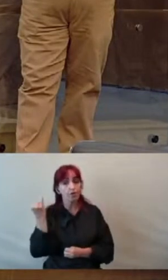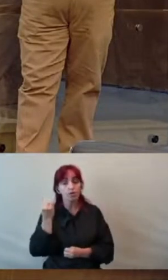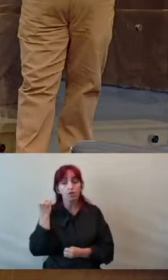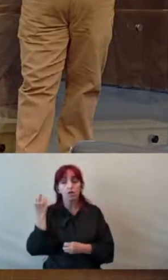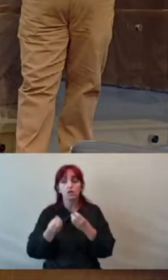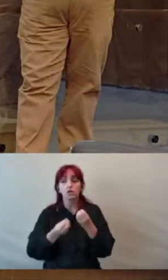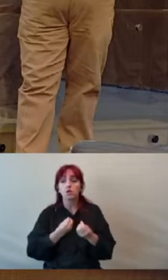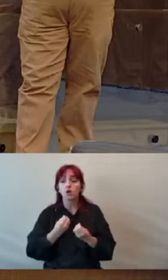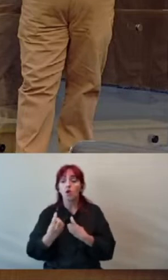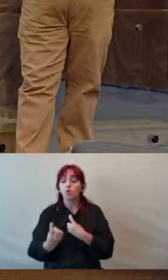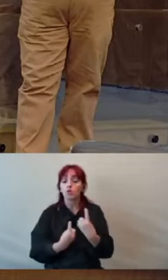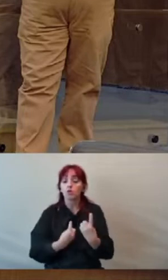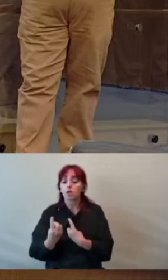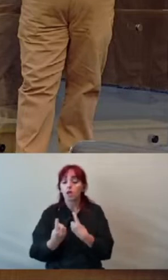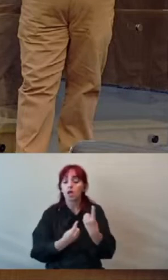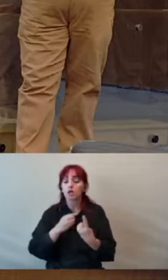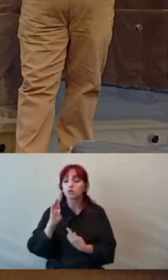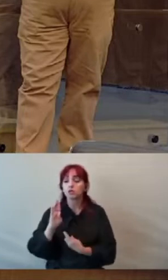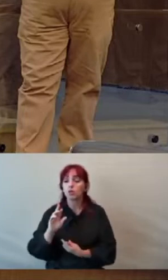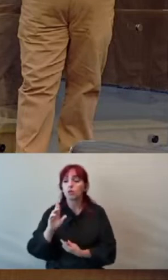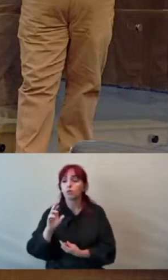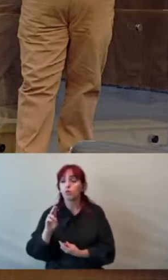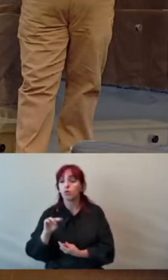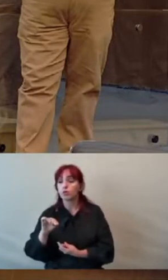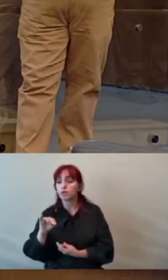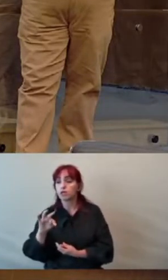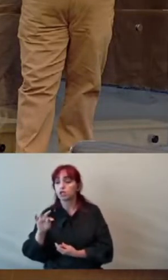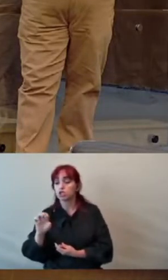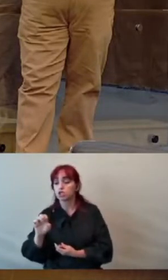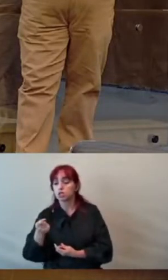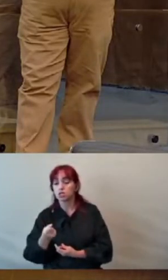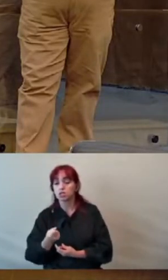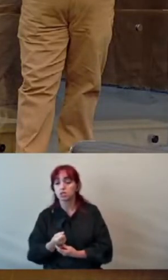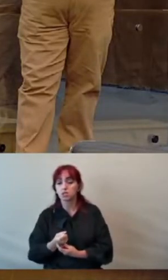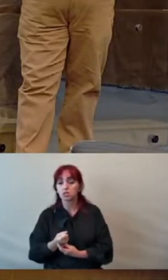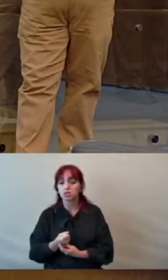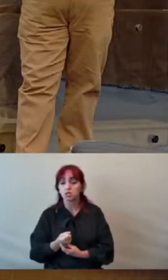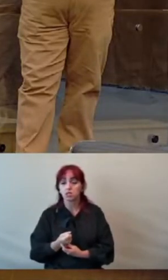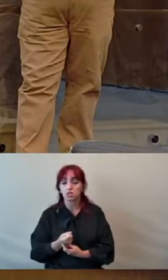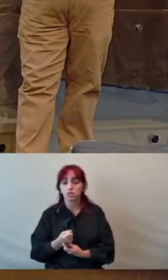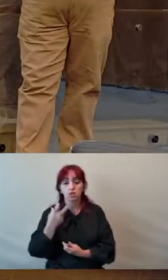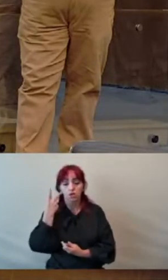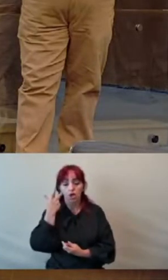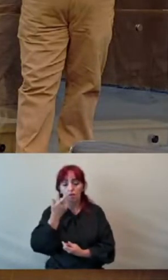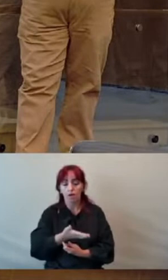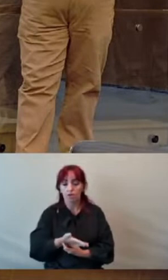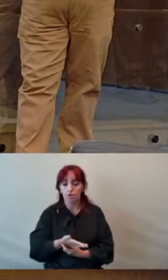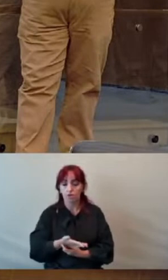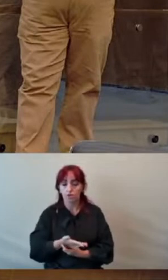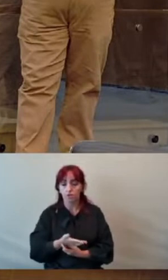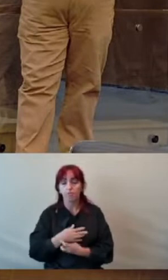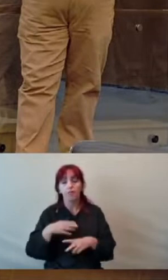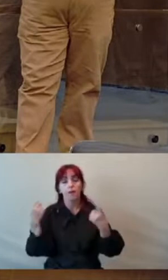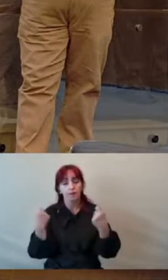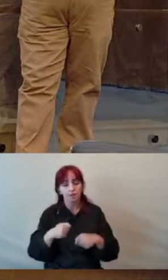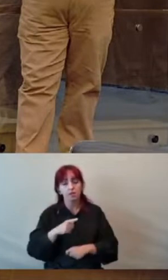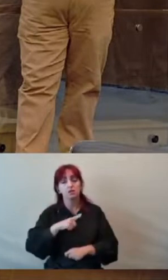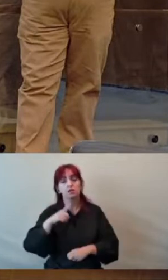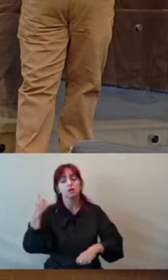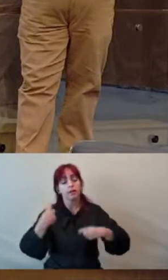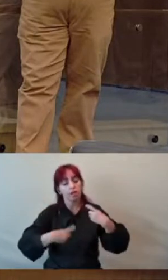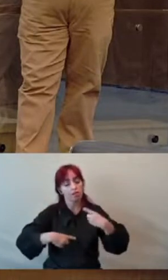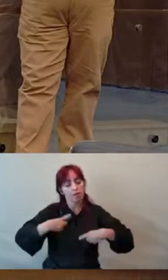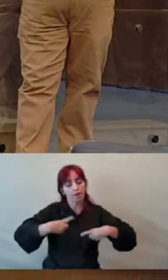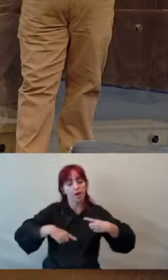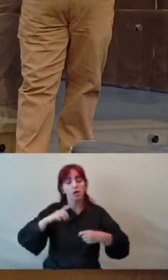trânsito do Muritiz sendo tocado na mesa do cafezinho. É necessário ter debate, sim. E, por isso,